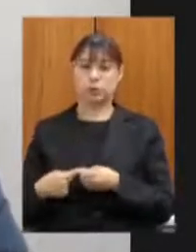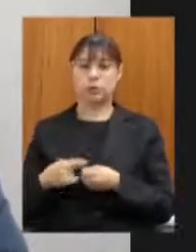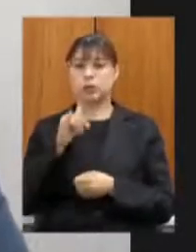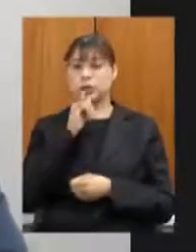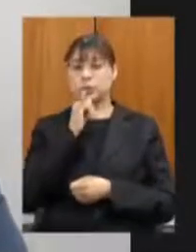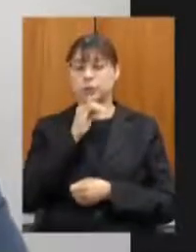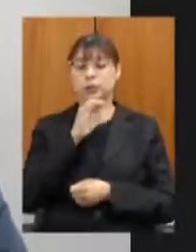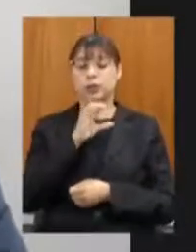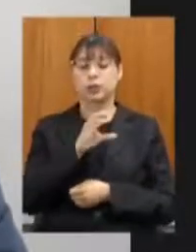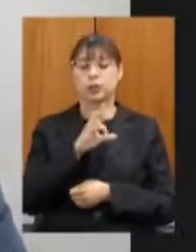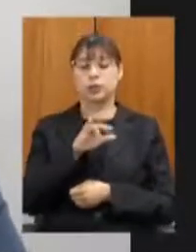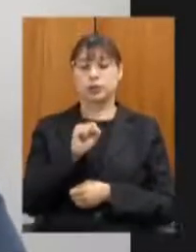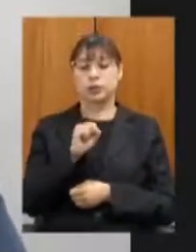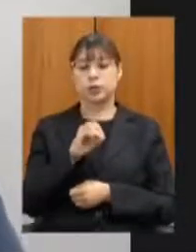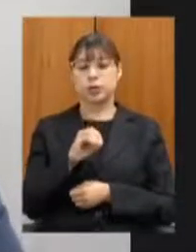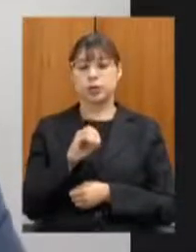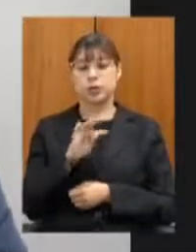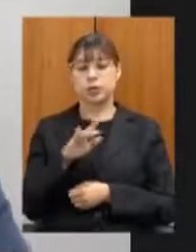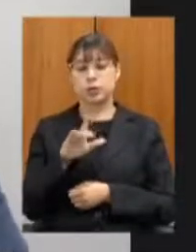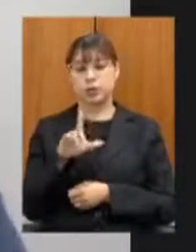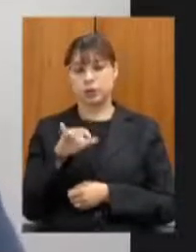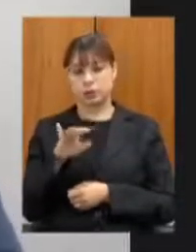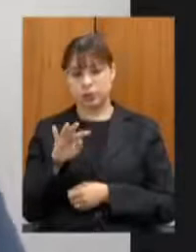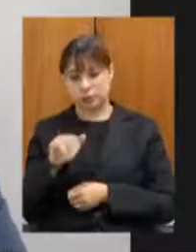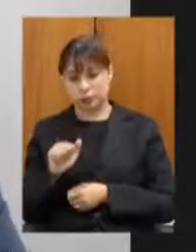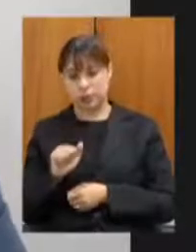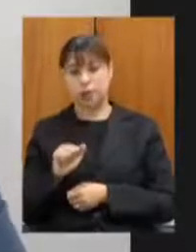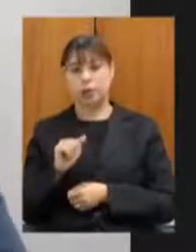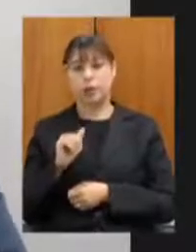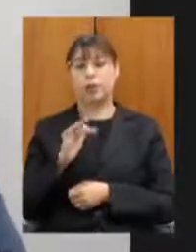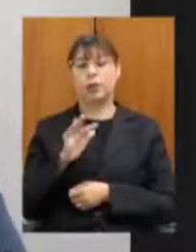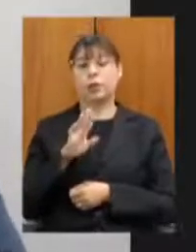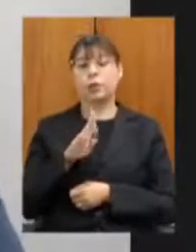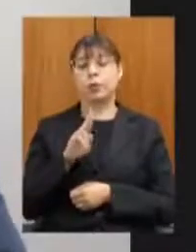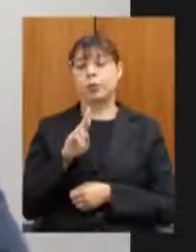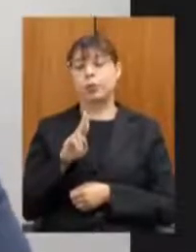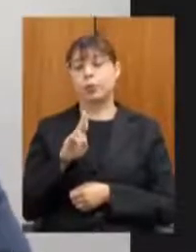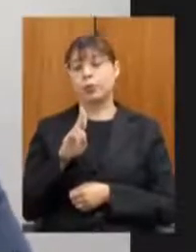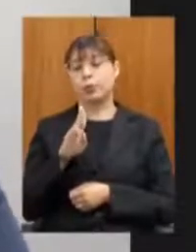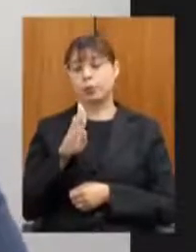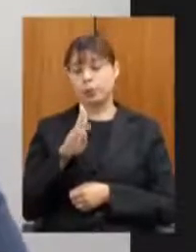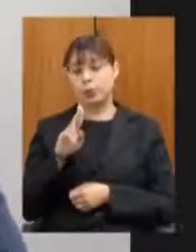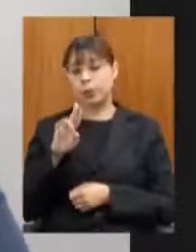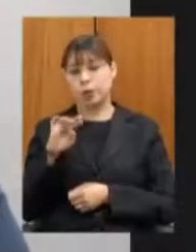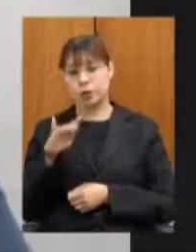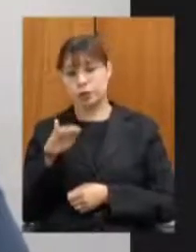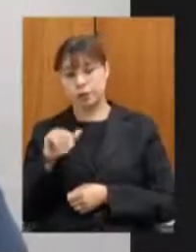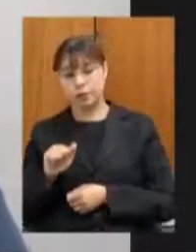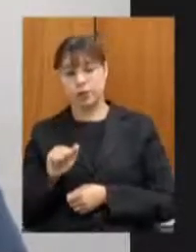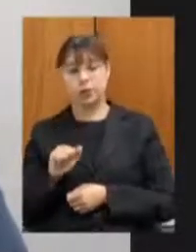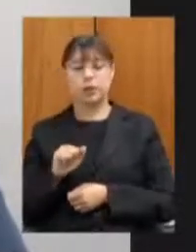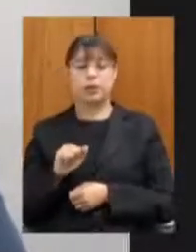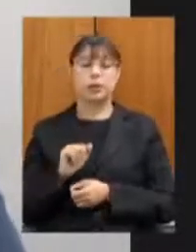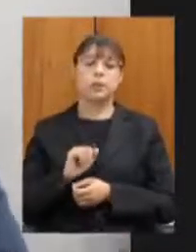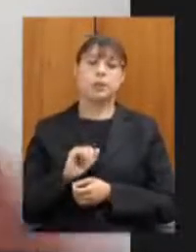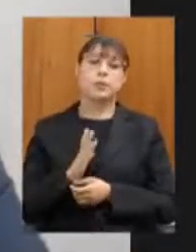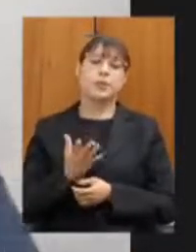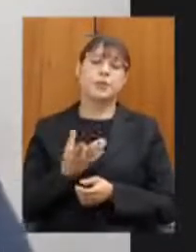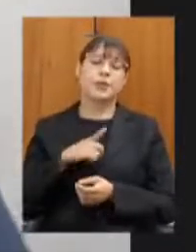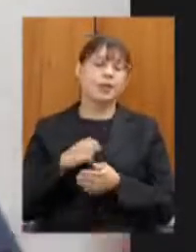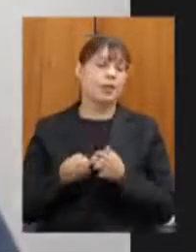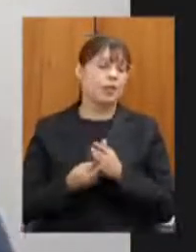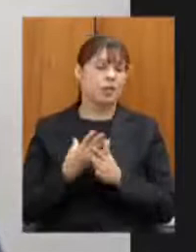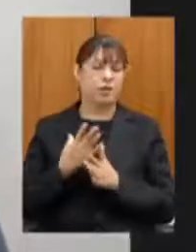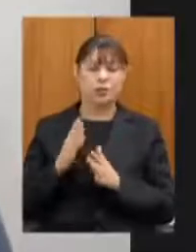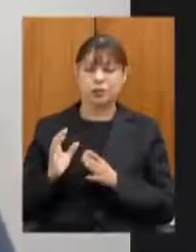Crisólita Novo Oriente de Minas Fronteira dos Vales Umburativa Santa Helena de Minas são vários